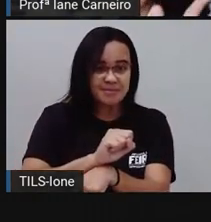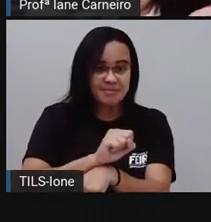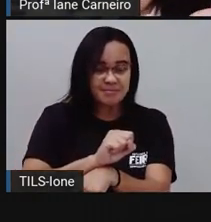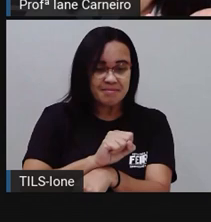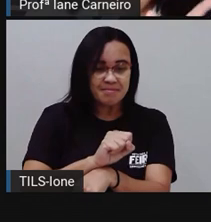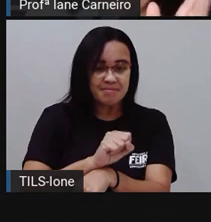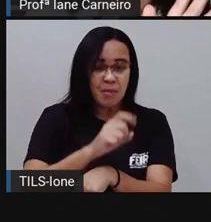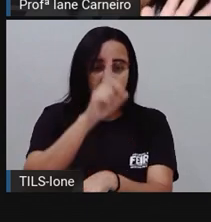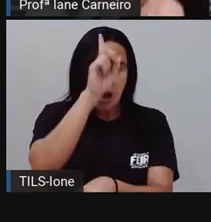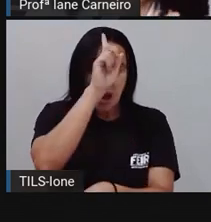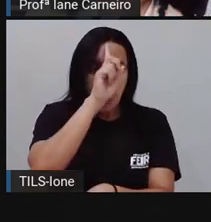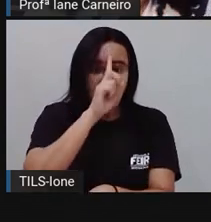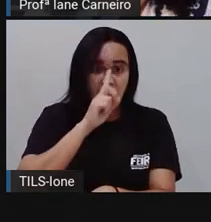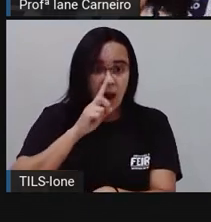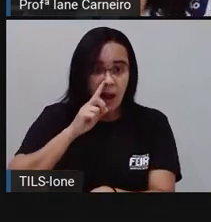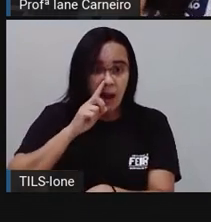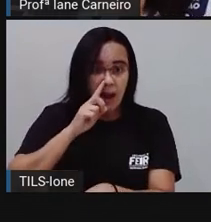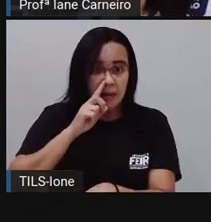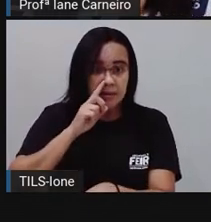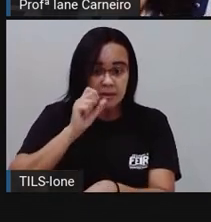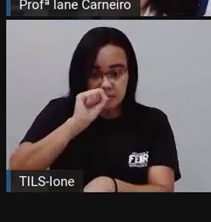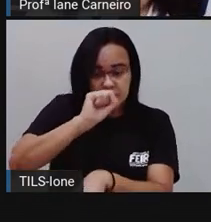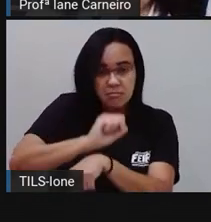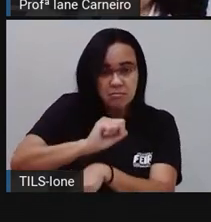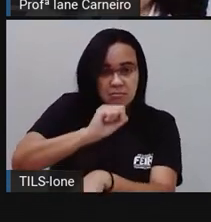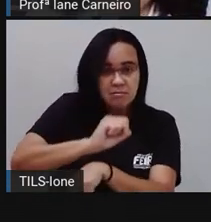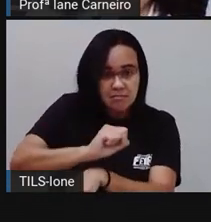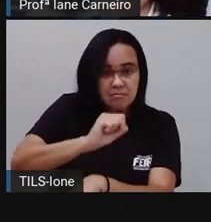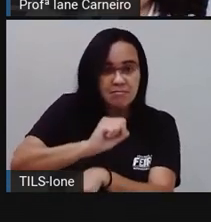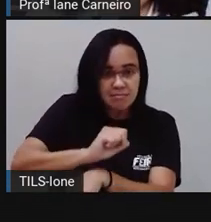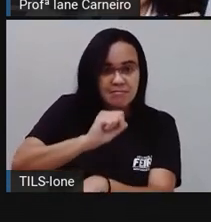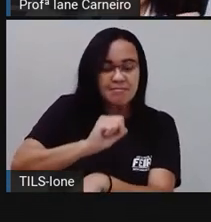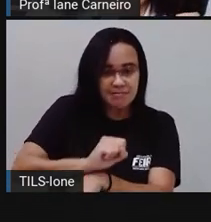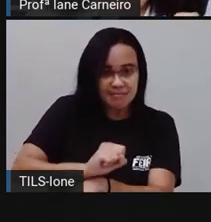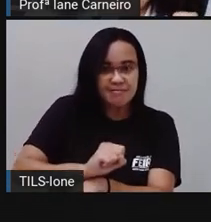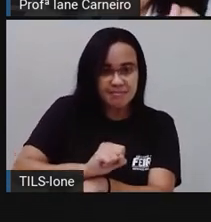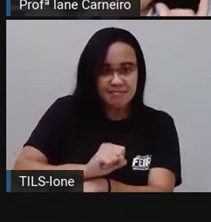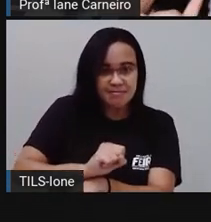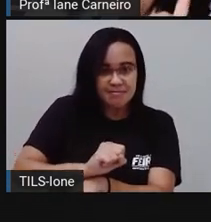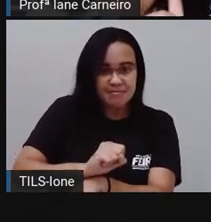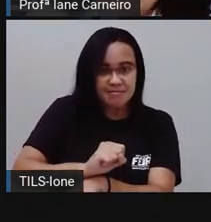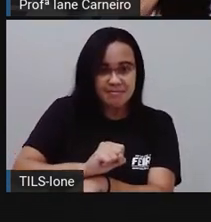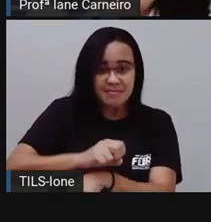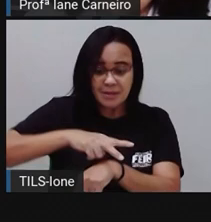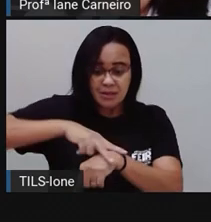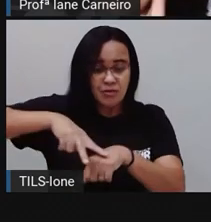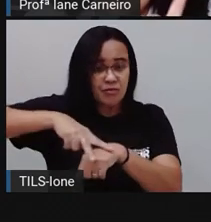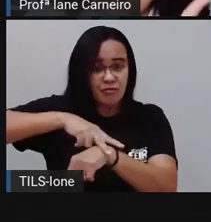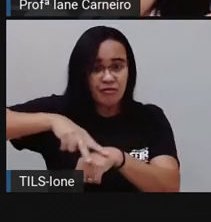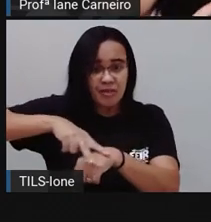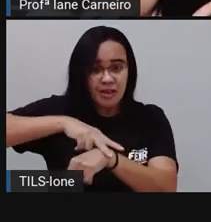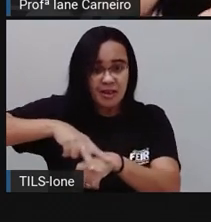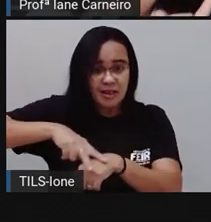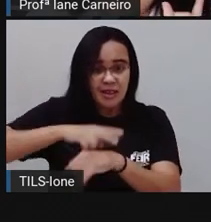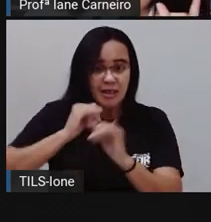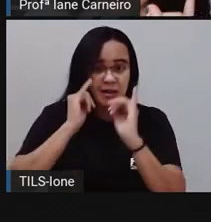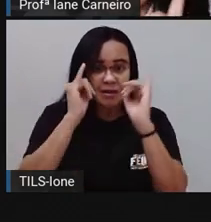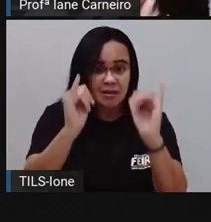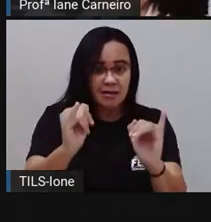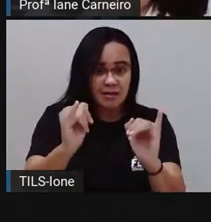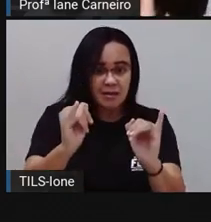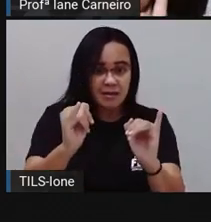Amarelo pode espetar. E é o verde quem avisa